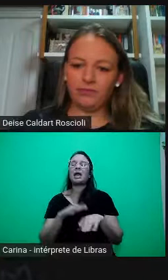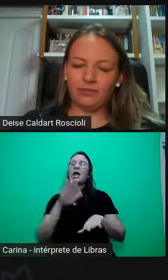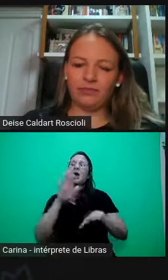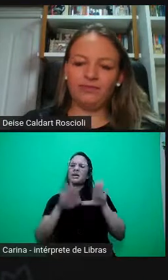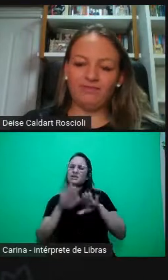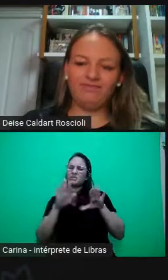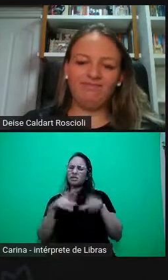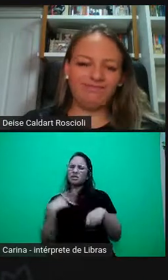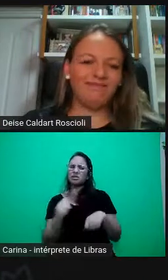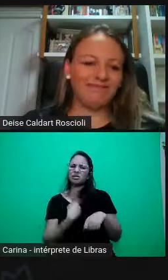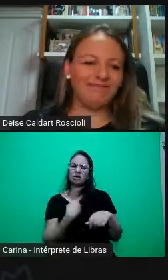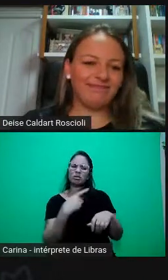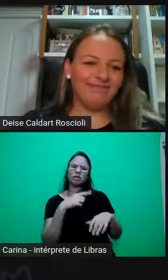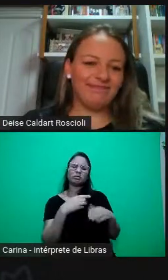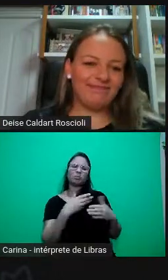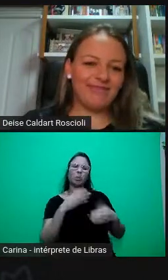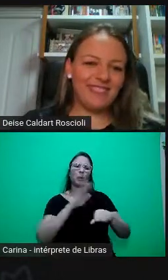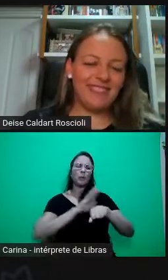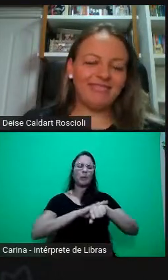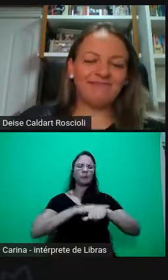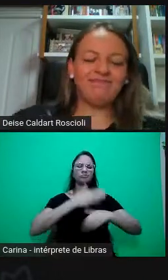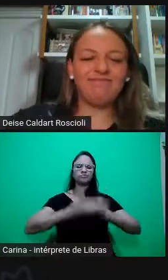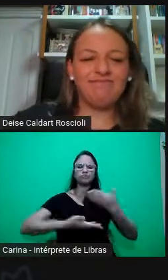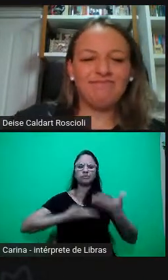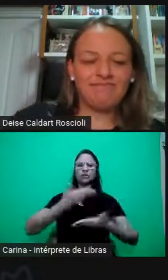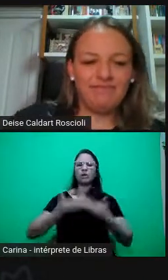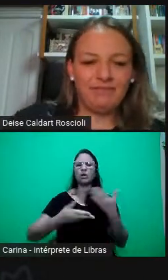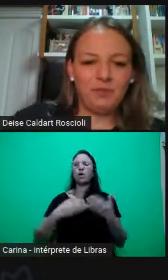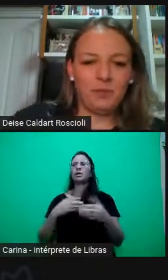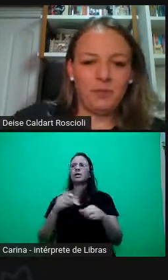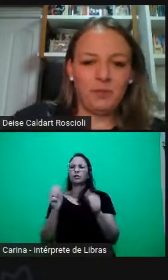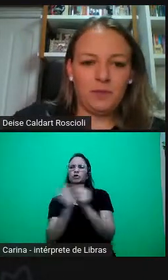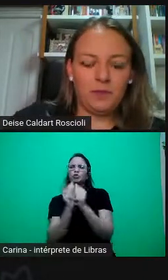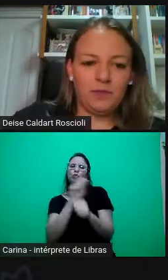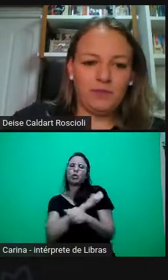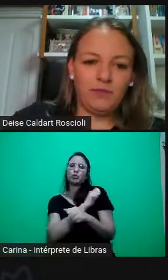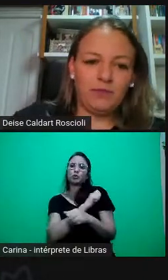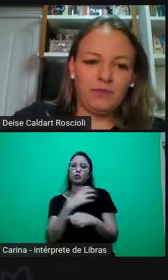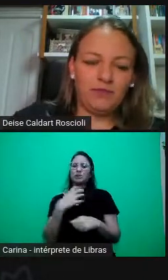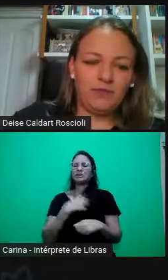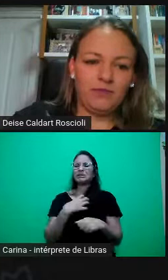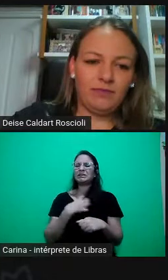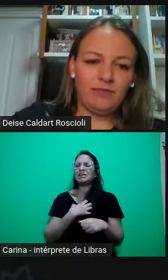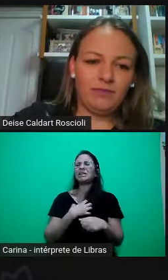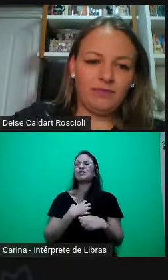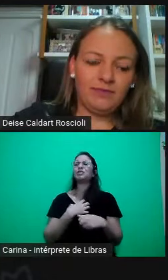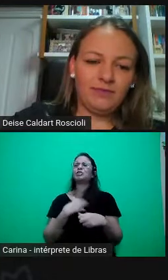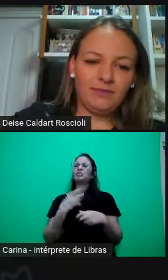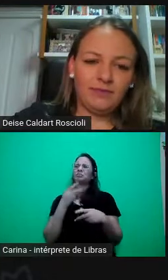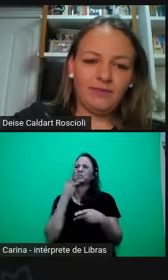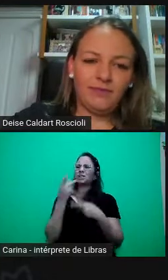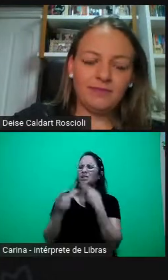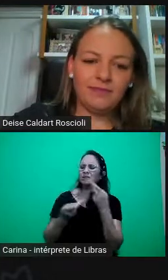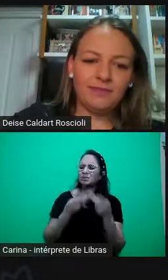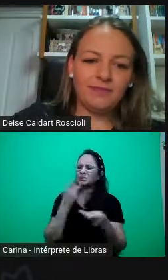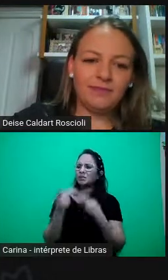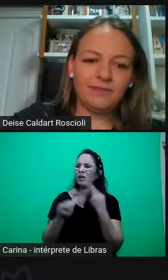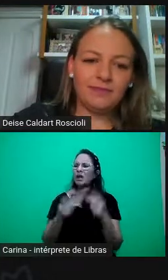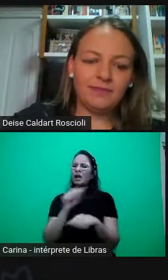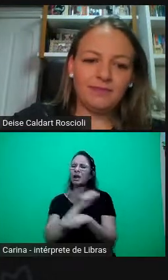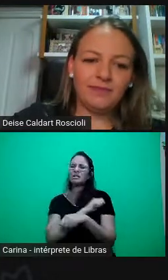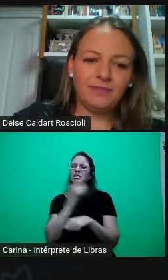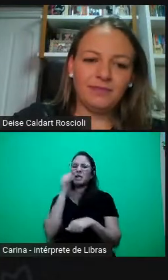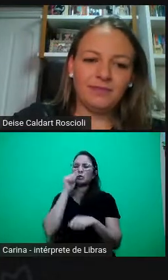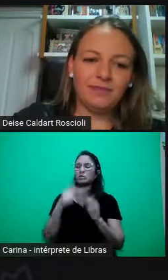isso, assim, desde nas falas. Alunas que trazem situações que vivenciaram e que